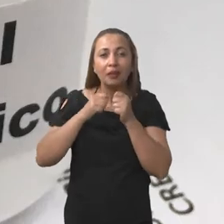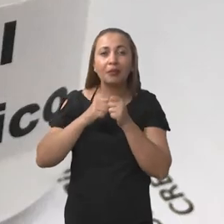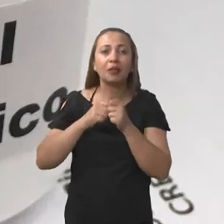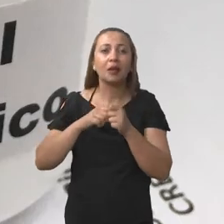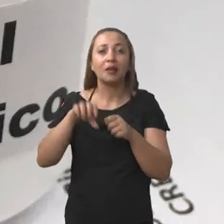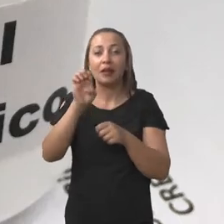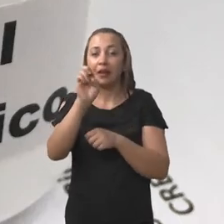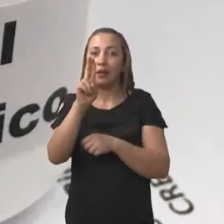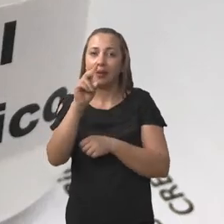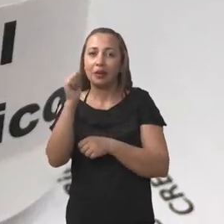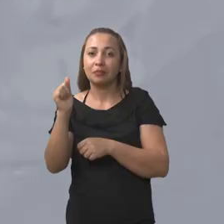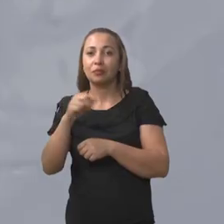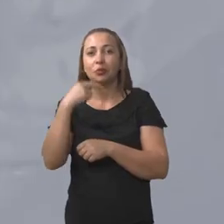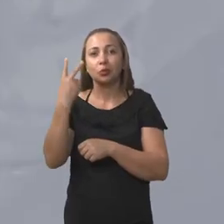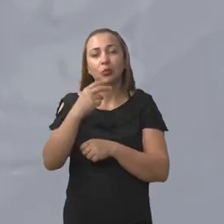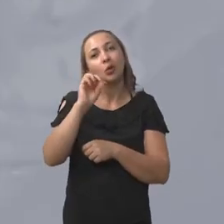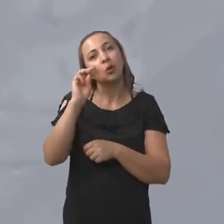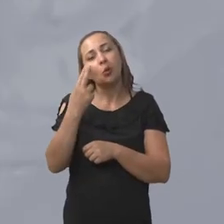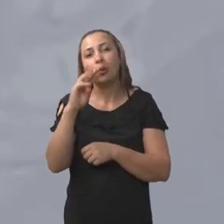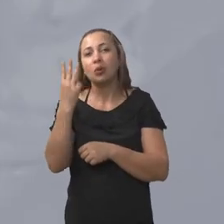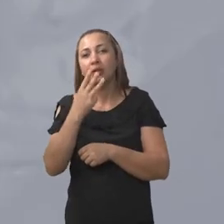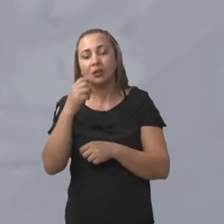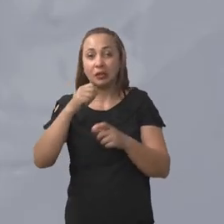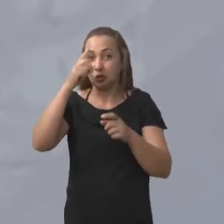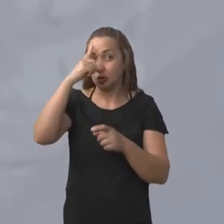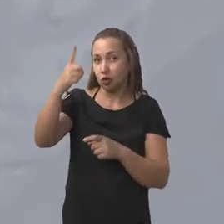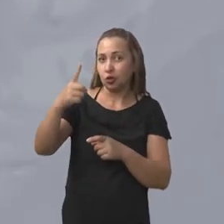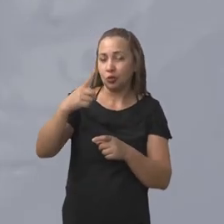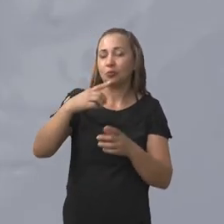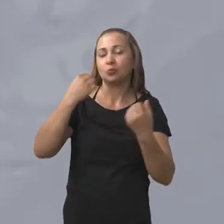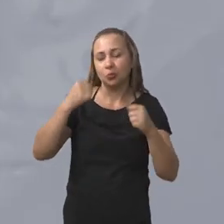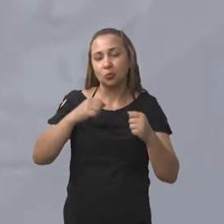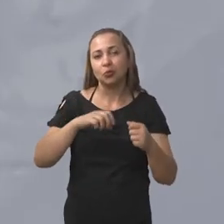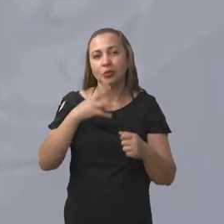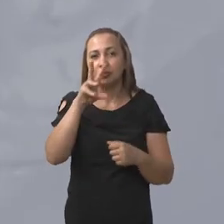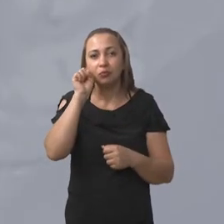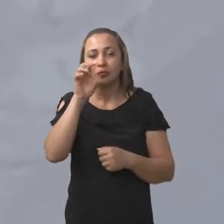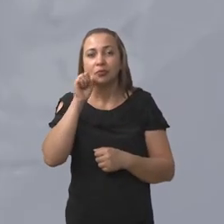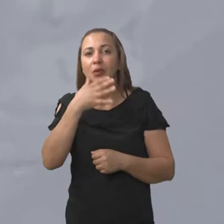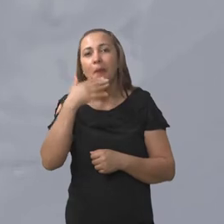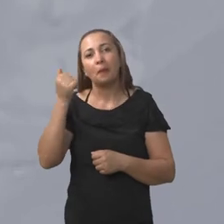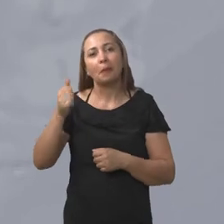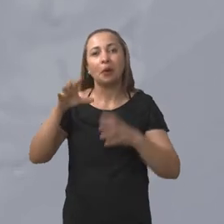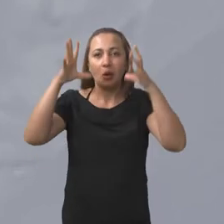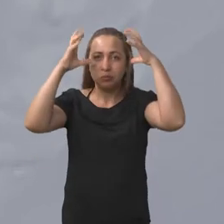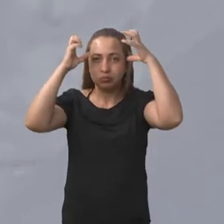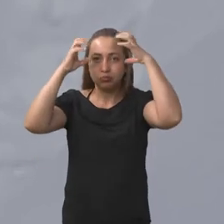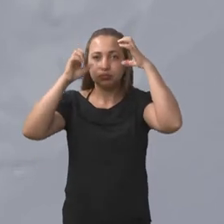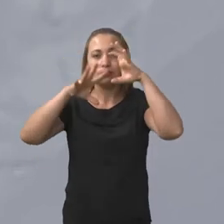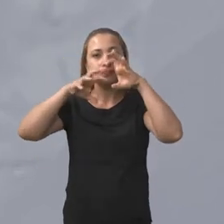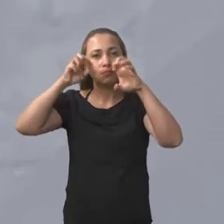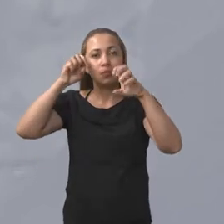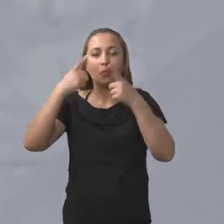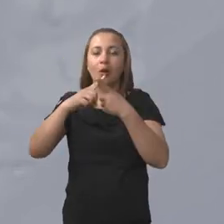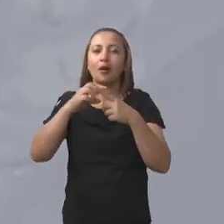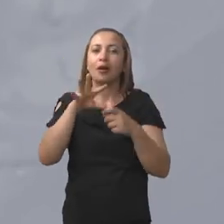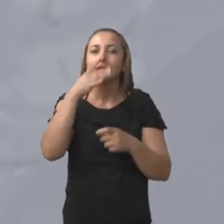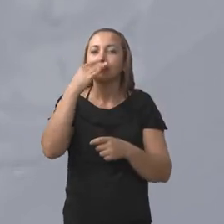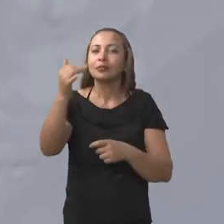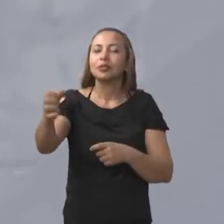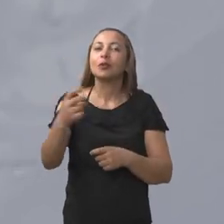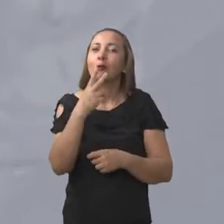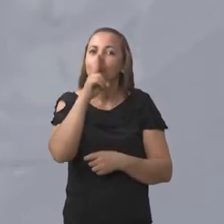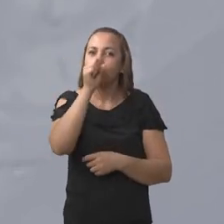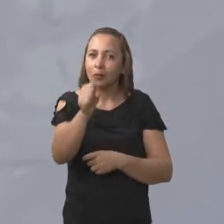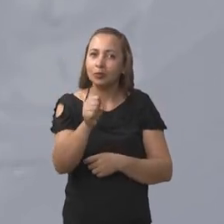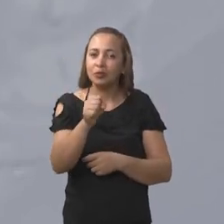meses. Esse tratamento consiste em regenerar o epitélio olfatório danificado e melhorar as conexões dele com o córtex cerebral. Então, estamos